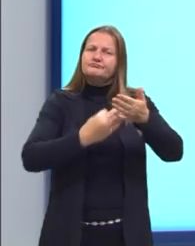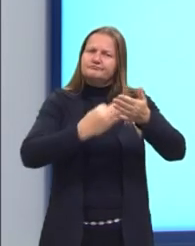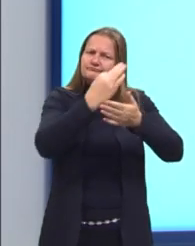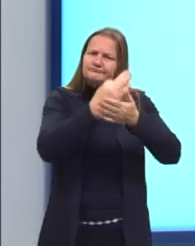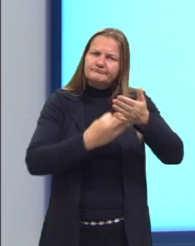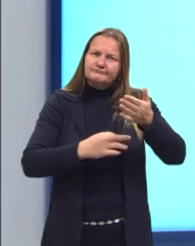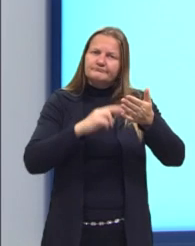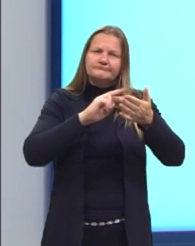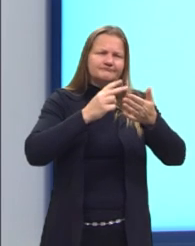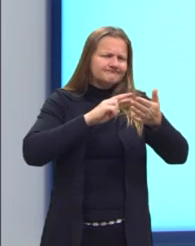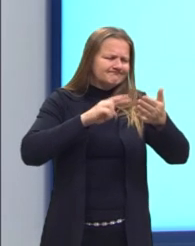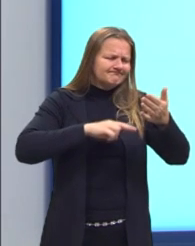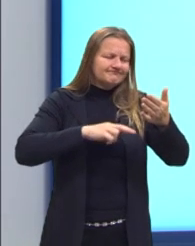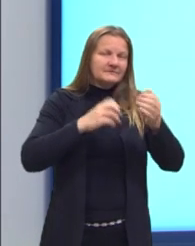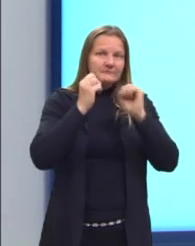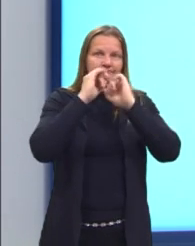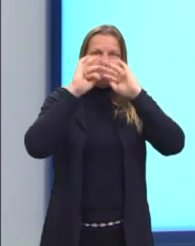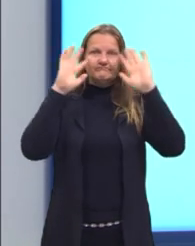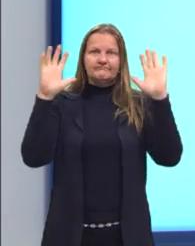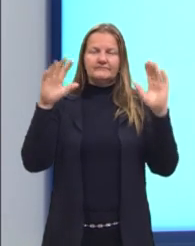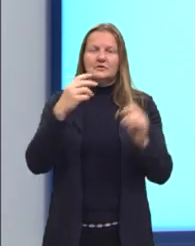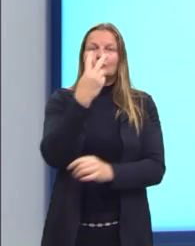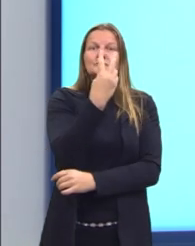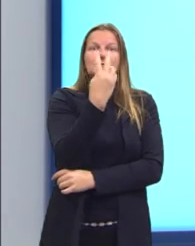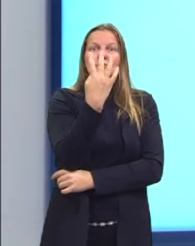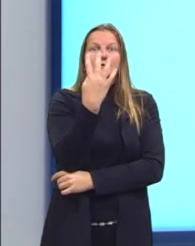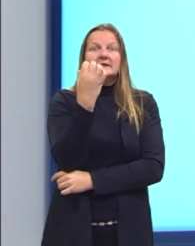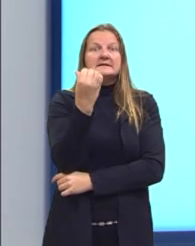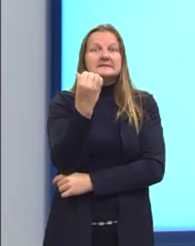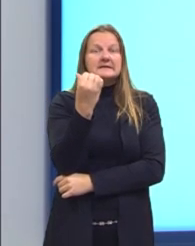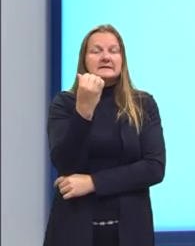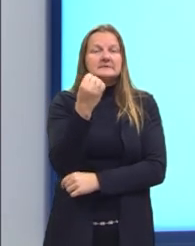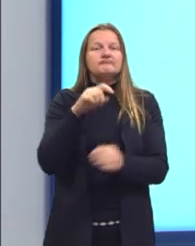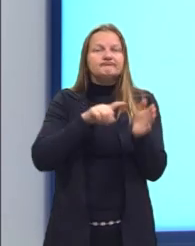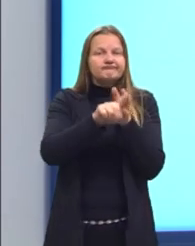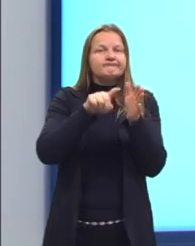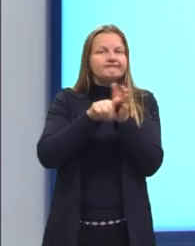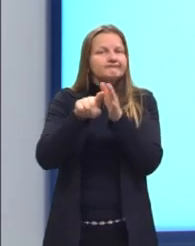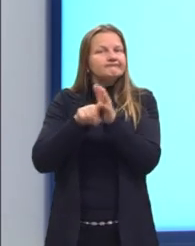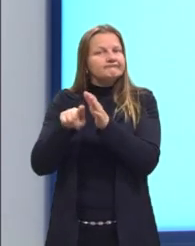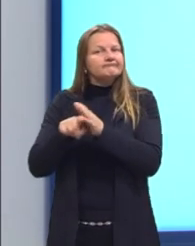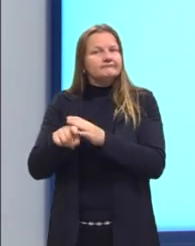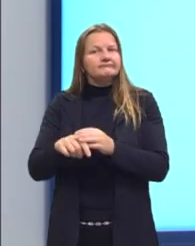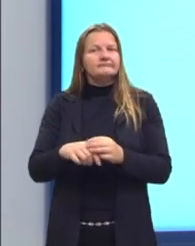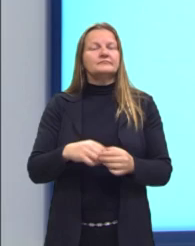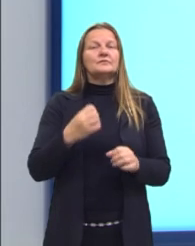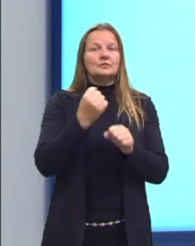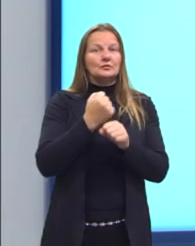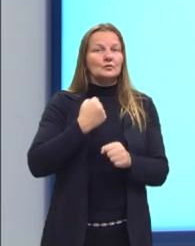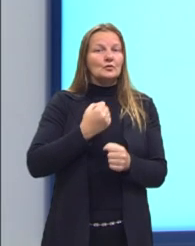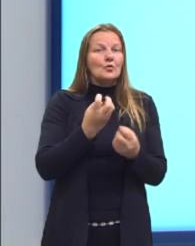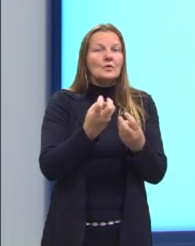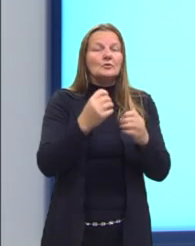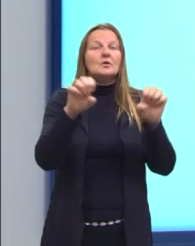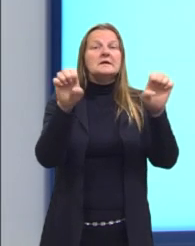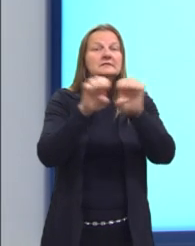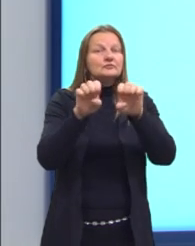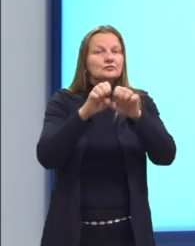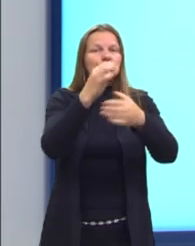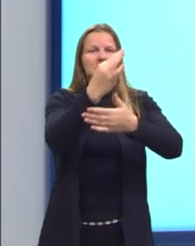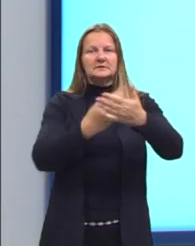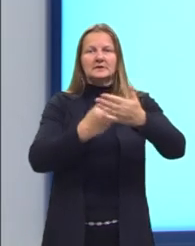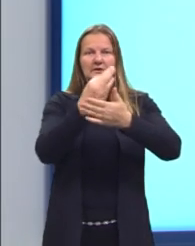com 246 questões. Além disso, estrutura textual e